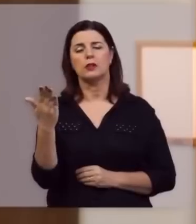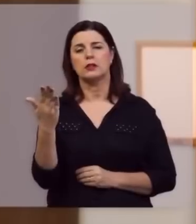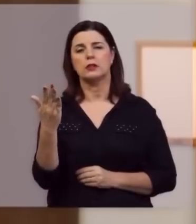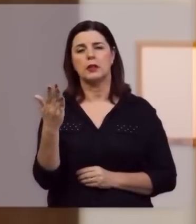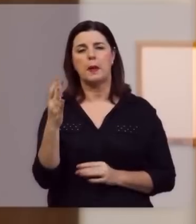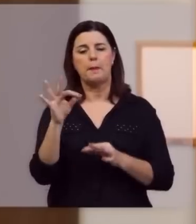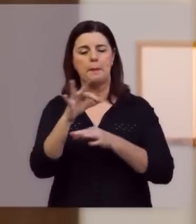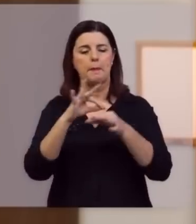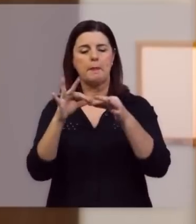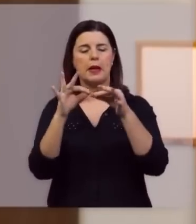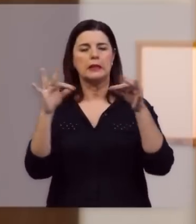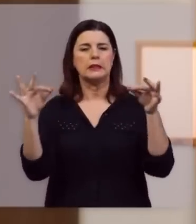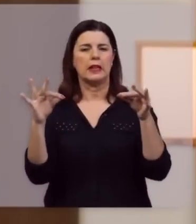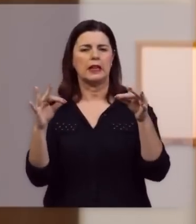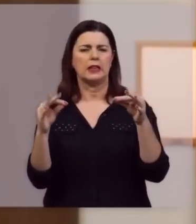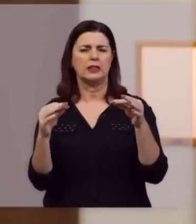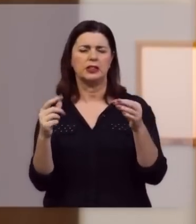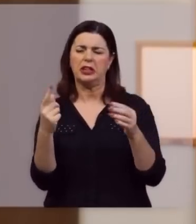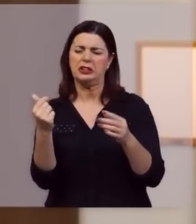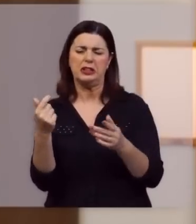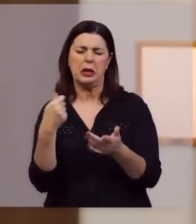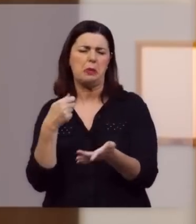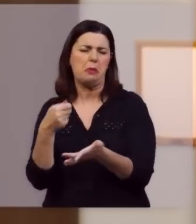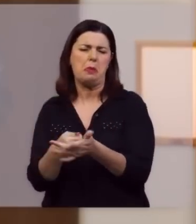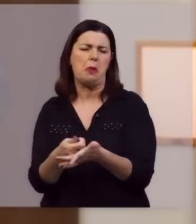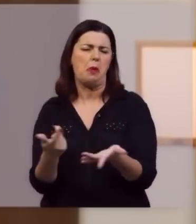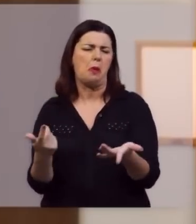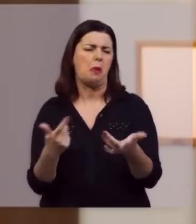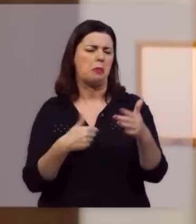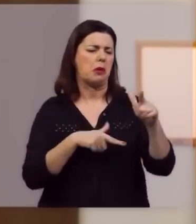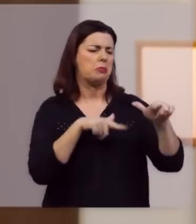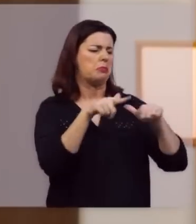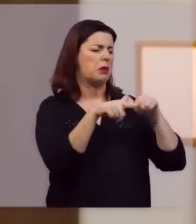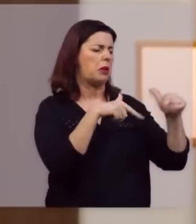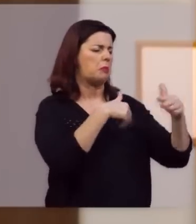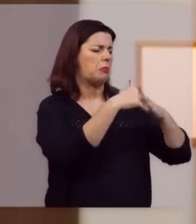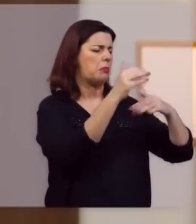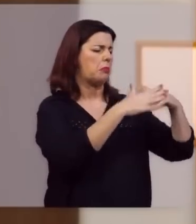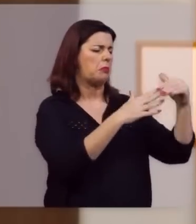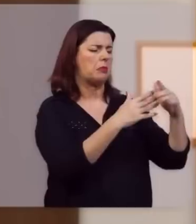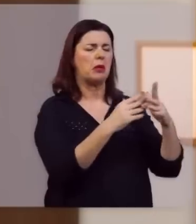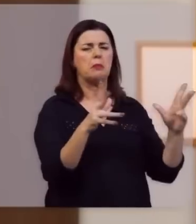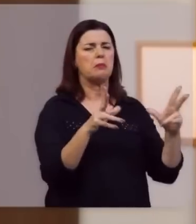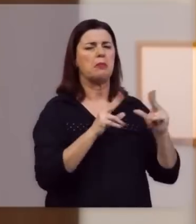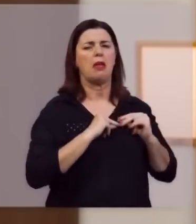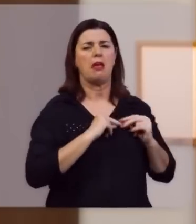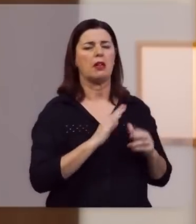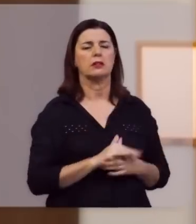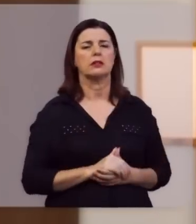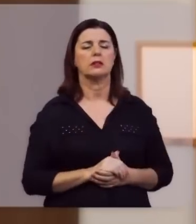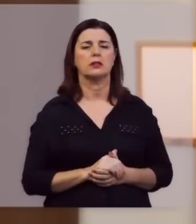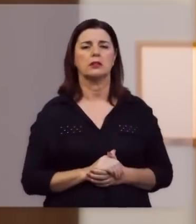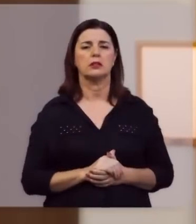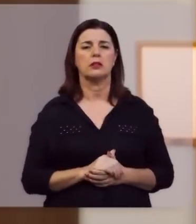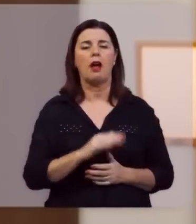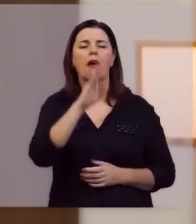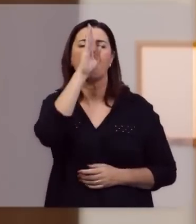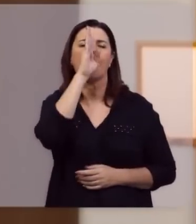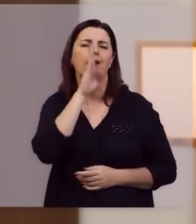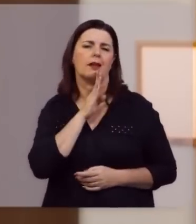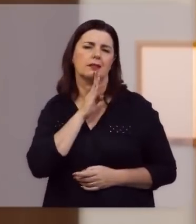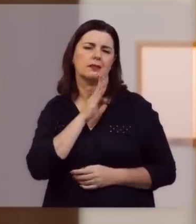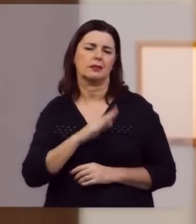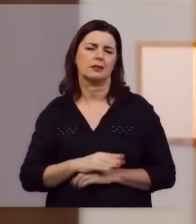este presente, que dinheiro não compra, que obras, não merecem, é de